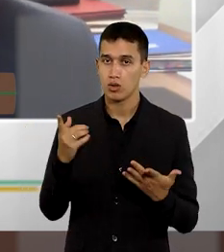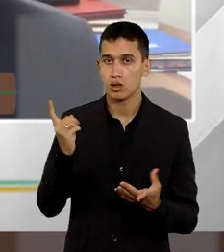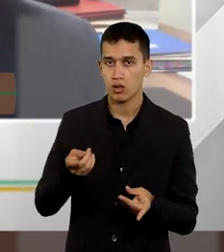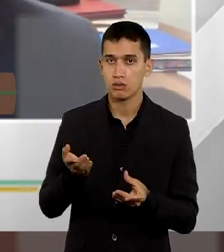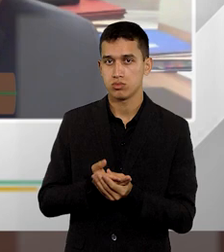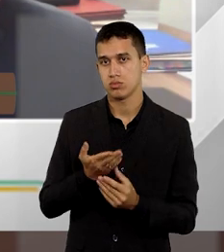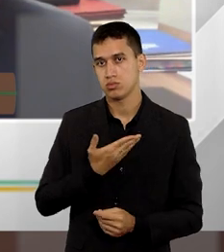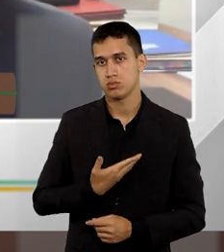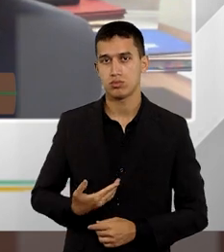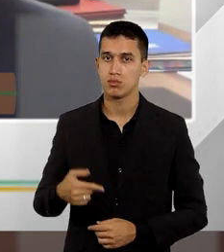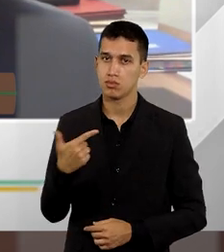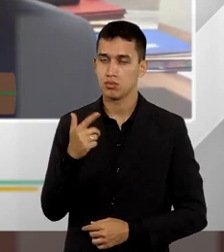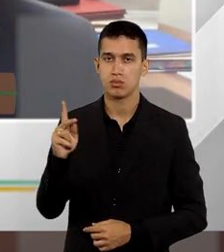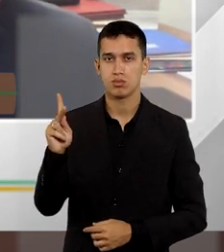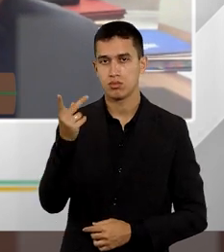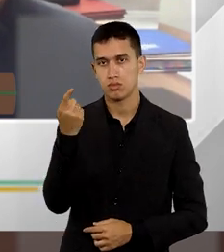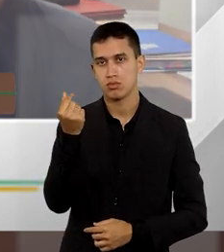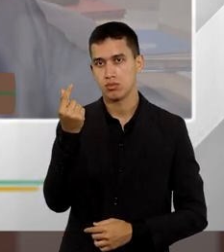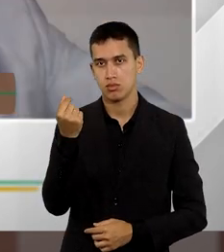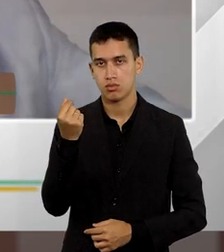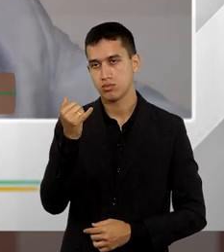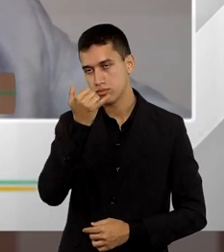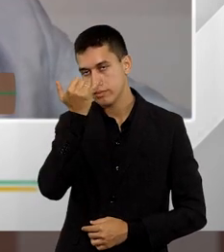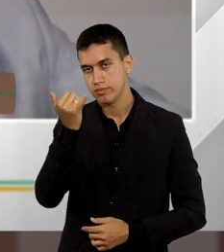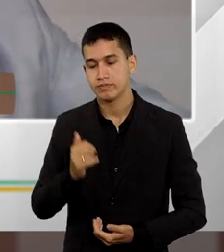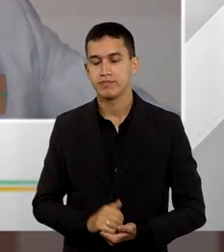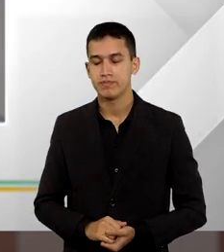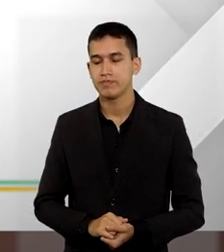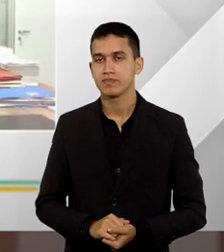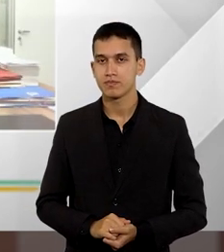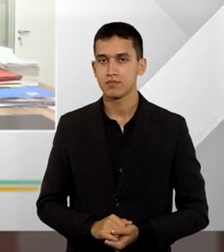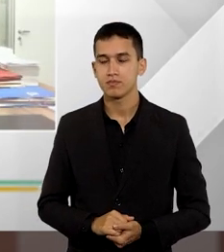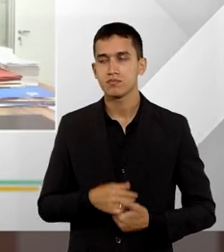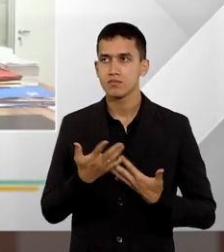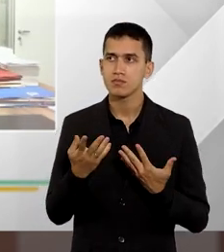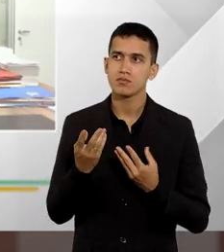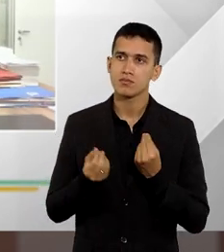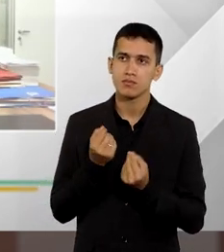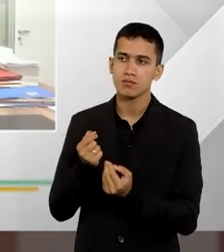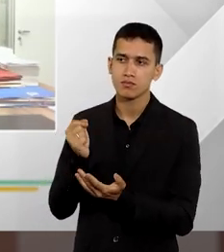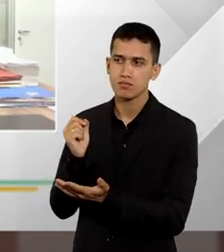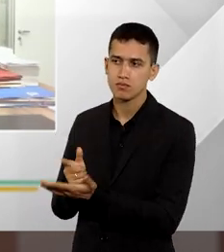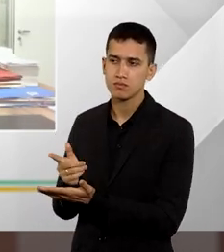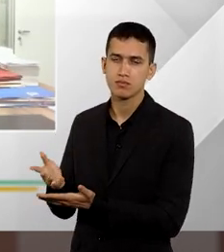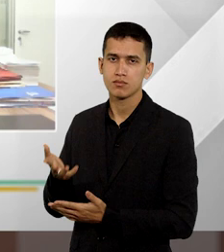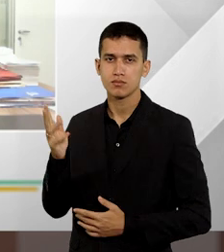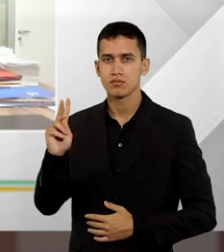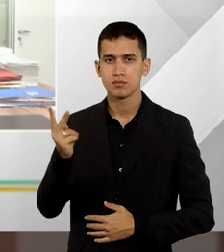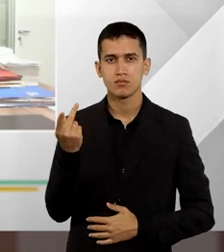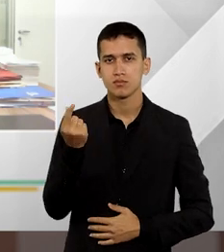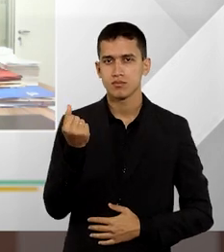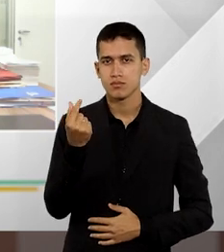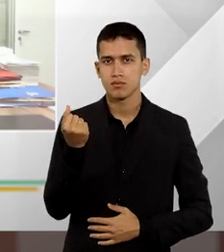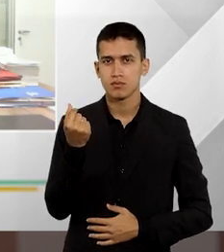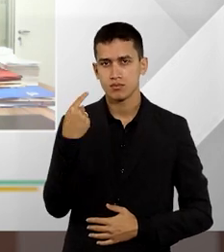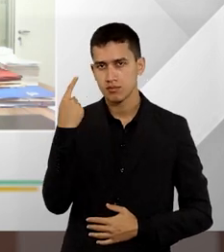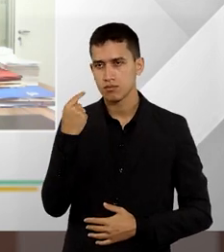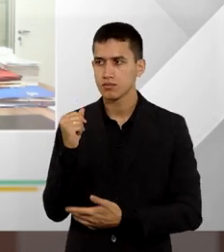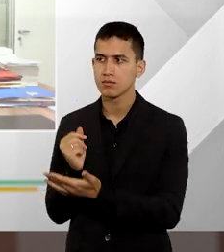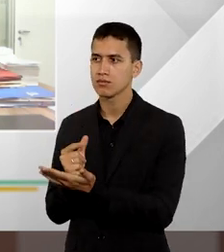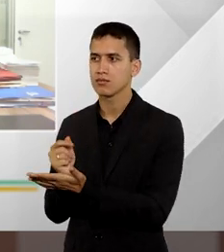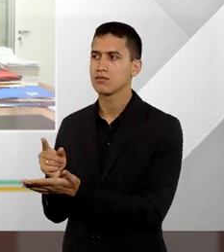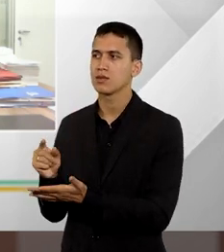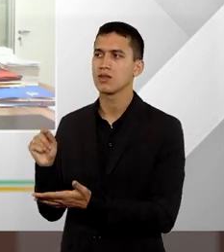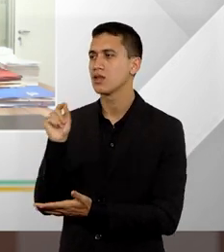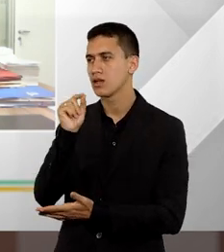ação pública, não há honorários sucumbenciais. Agora, como é que são pagos os honorários e a quem são, doutor Sérgio,